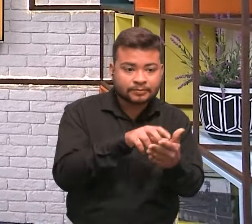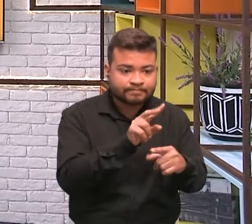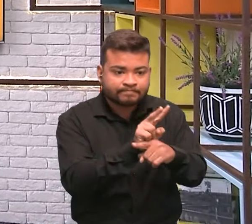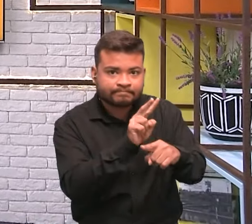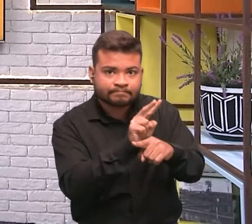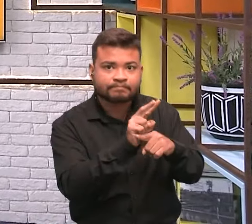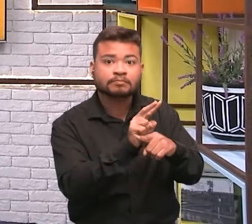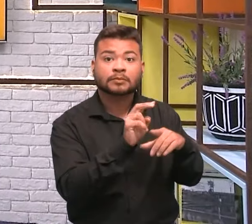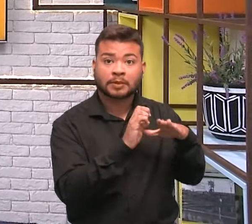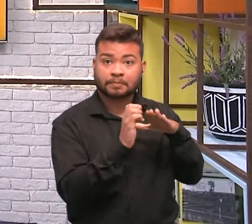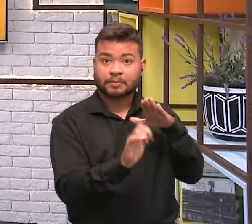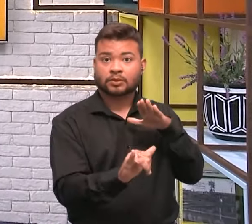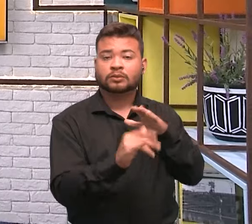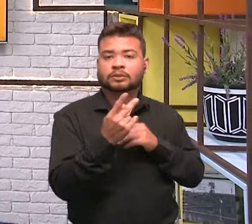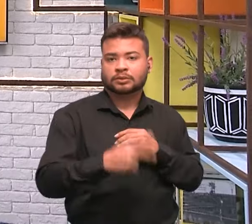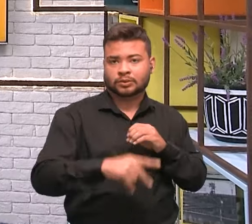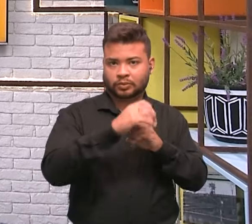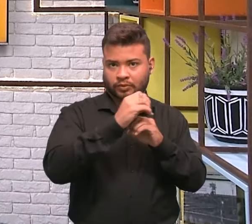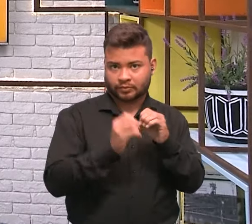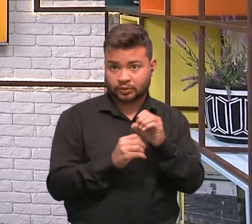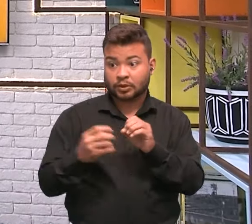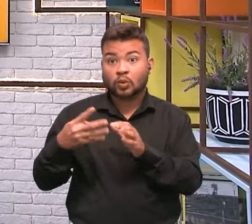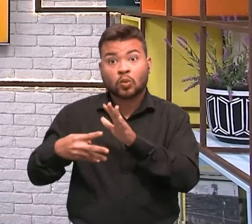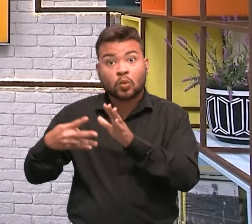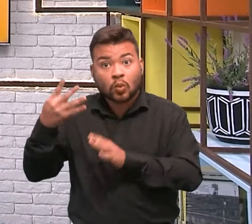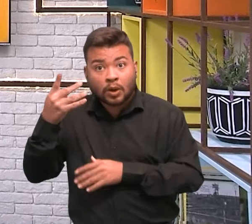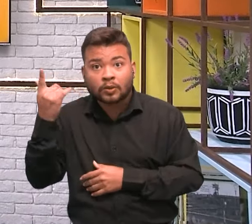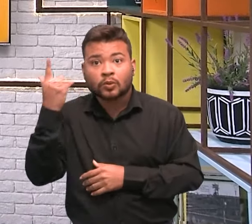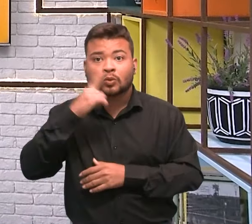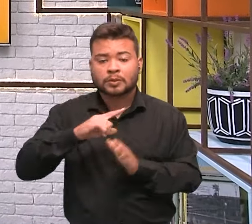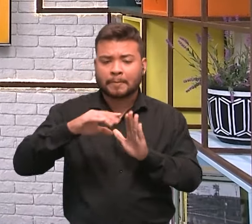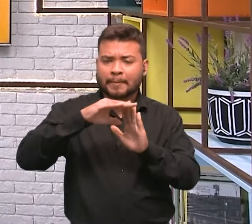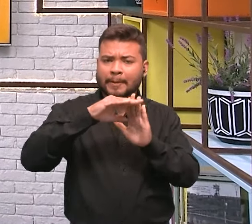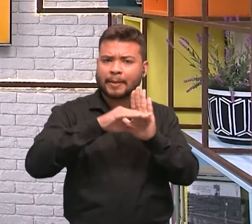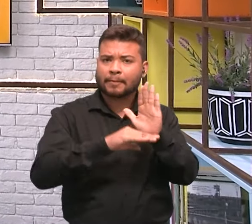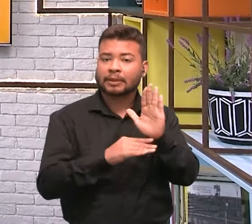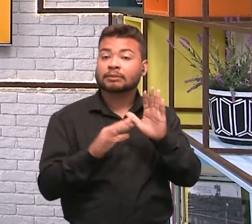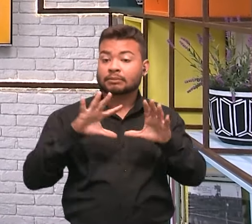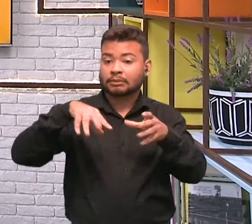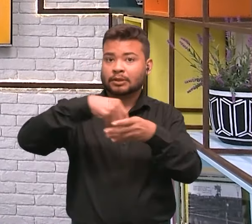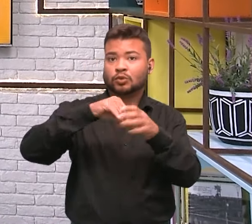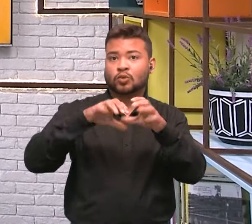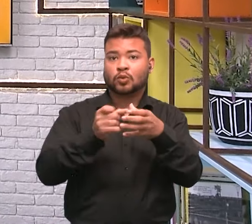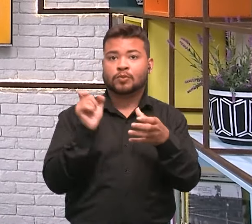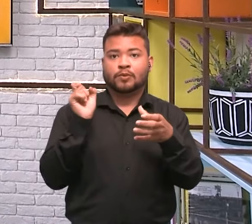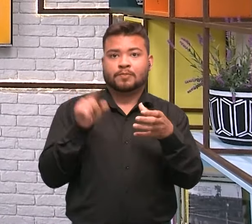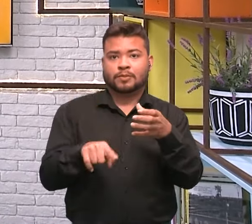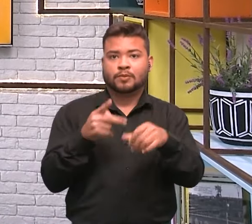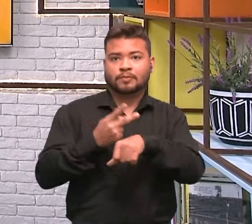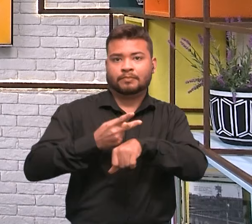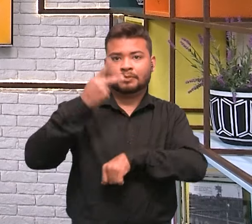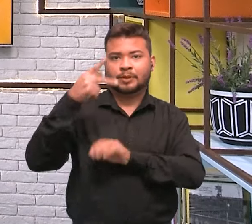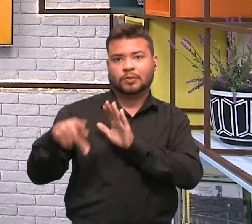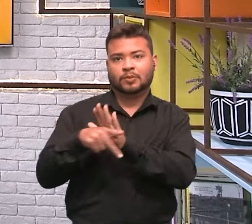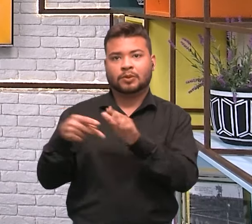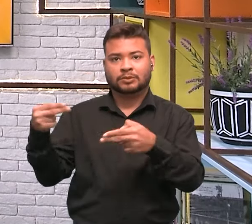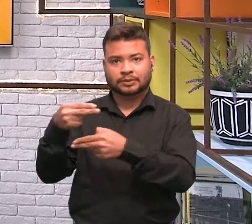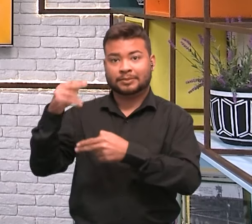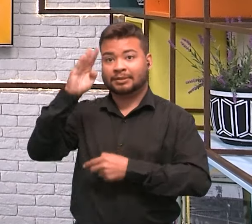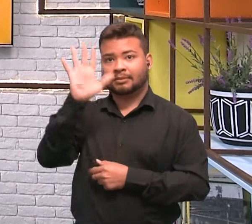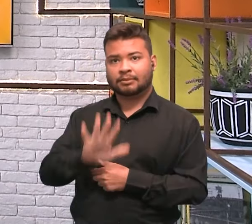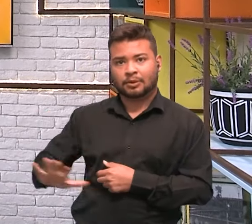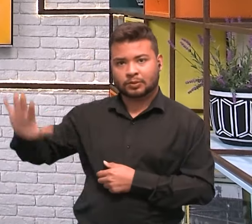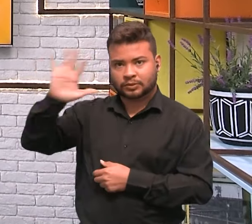e incubação da UFG ficaram no top mil do prêmio Sebrae Startups promovido pelo Sebrae Nacional, além de outros